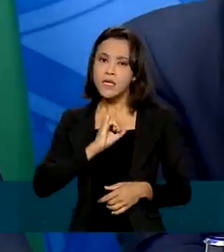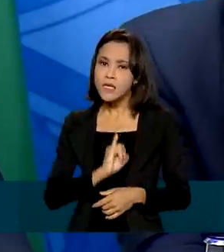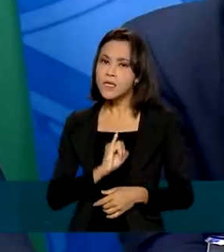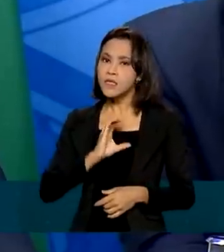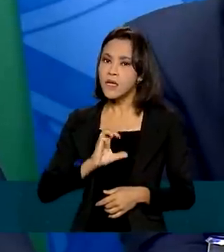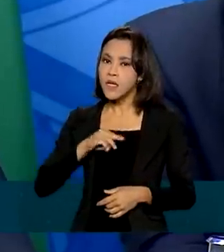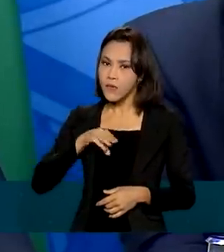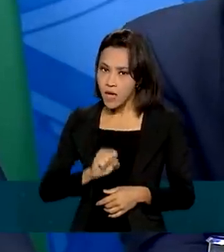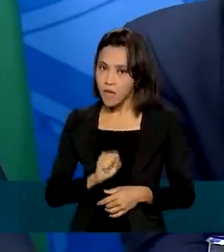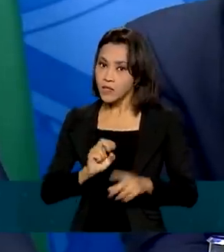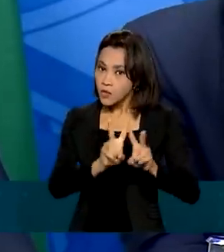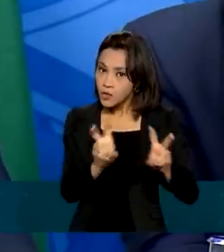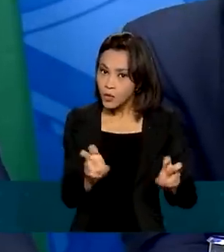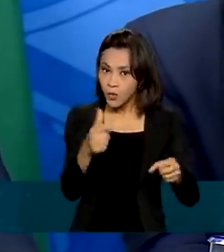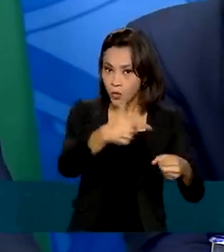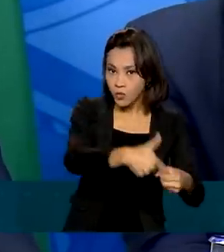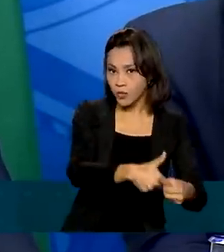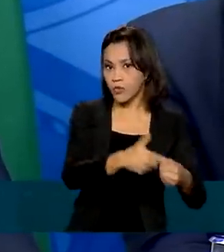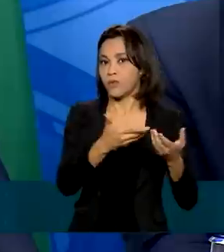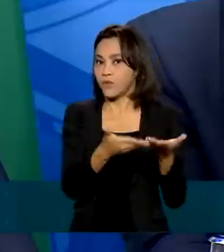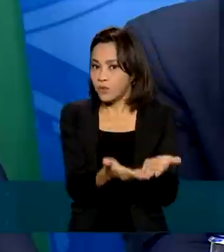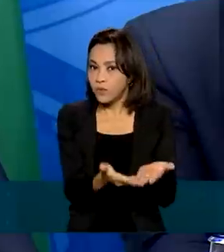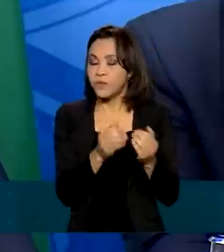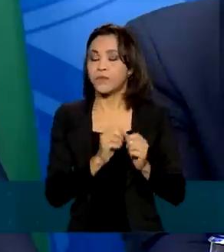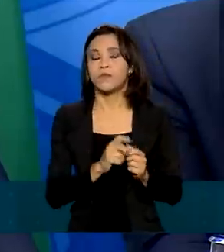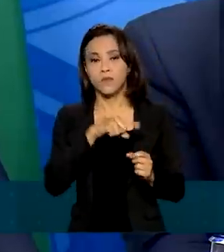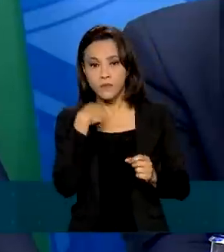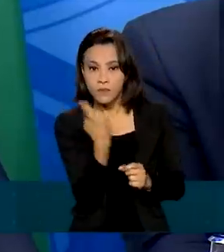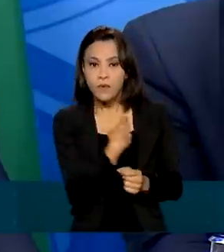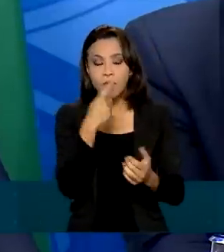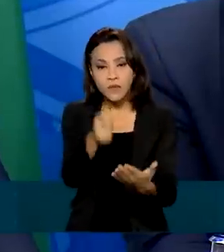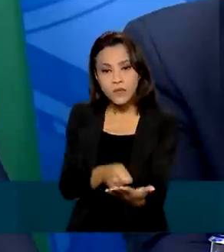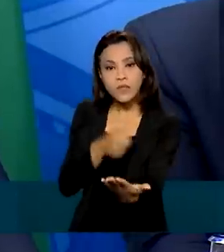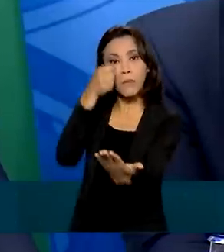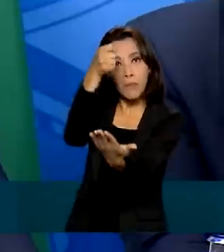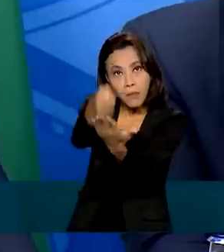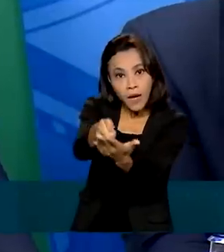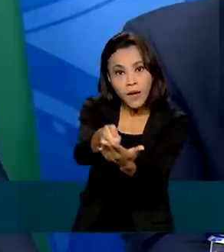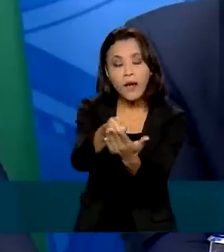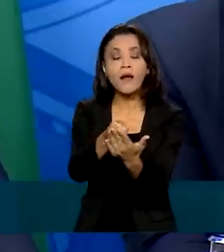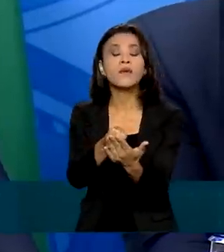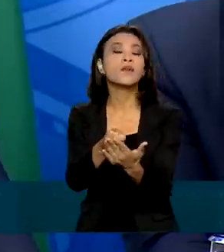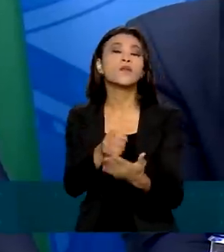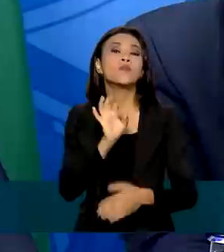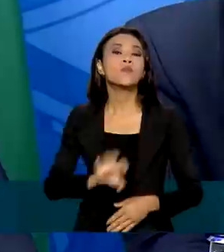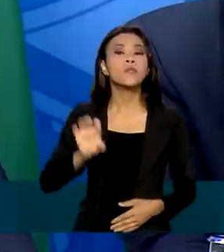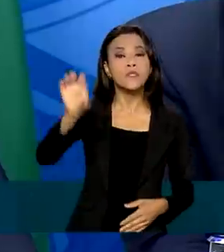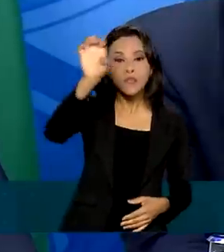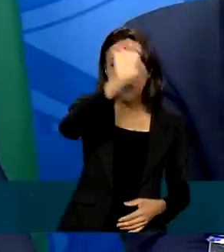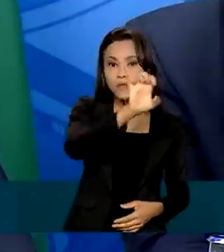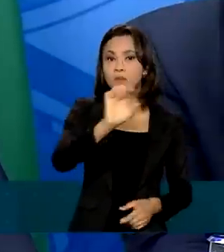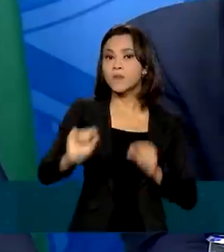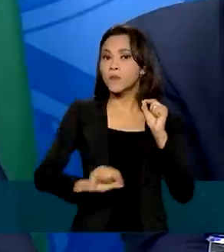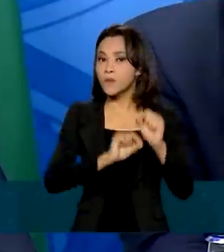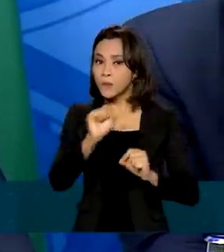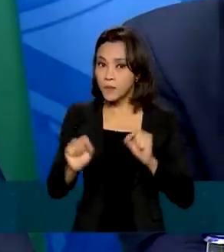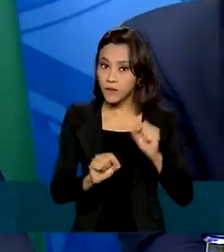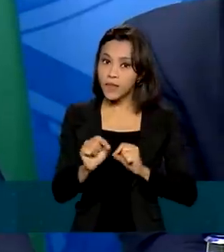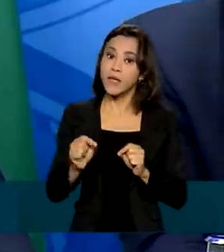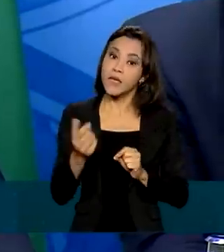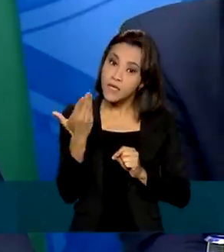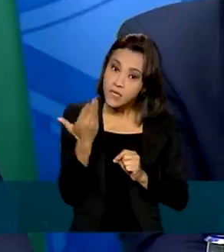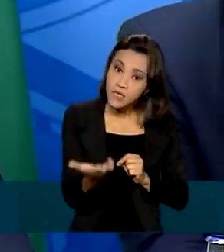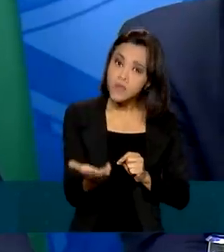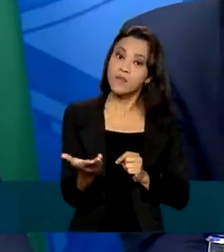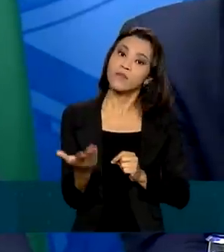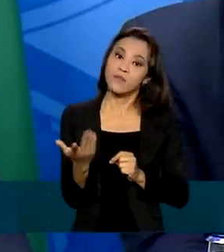do diesel e nós pagaríamos aos senhores governadores isso que eles deixariam de